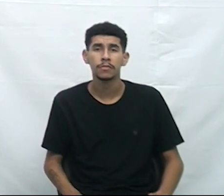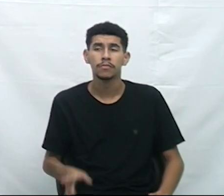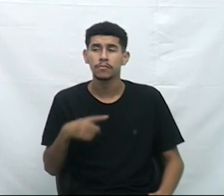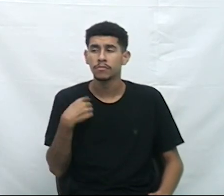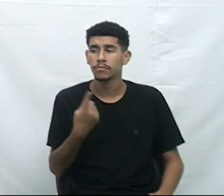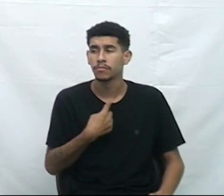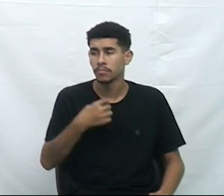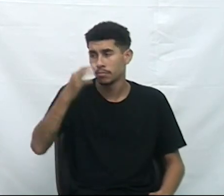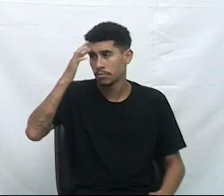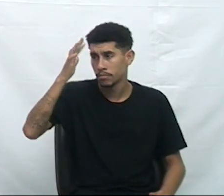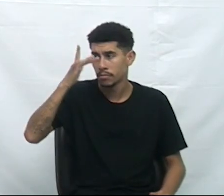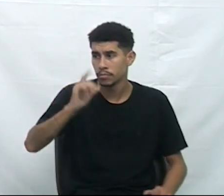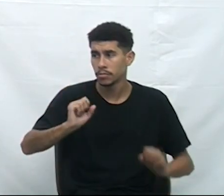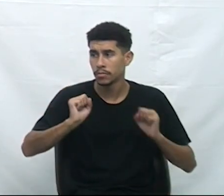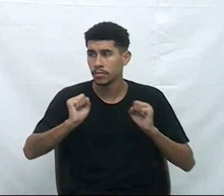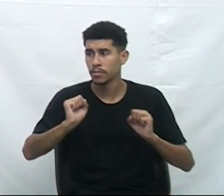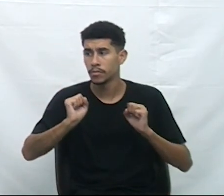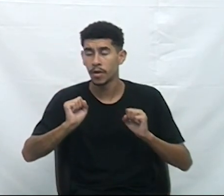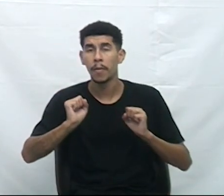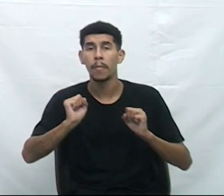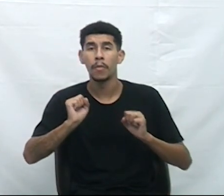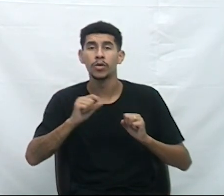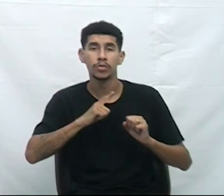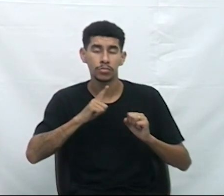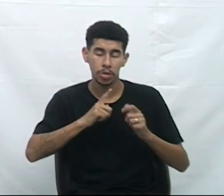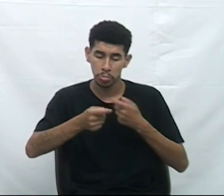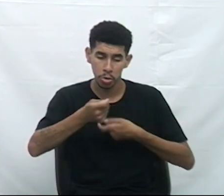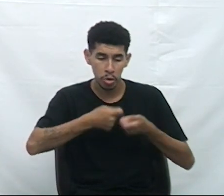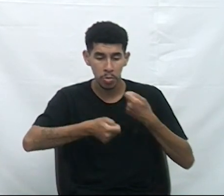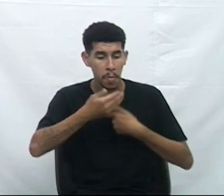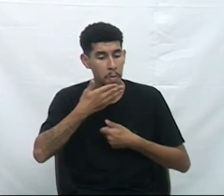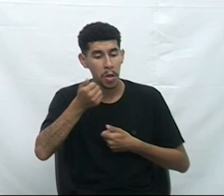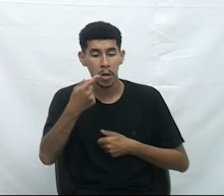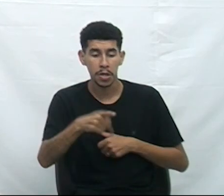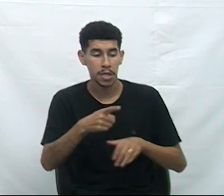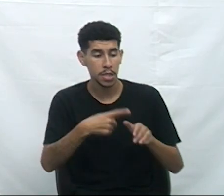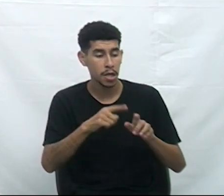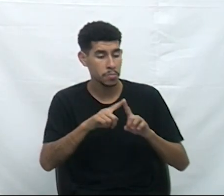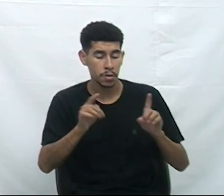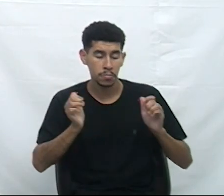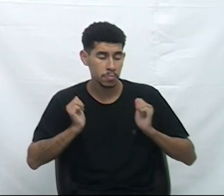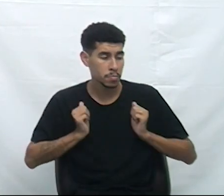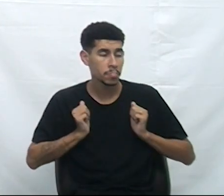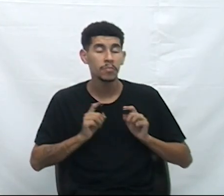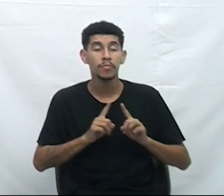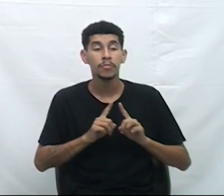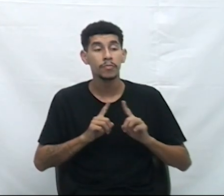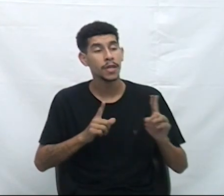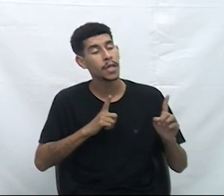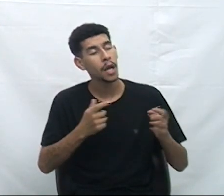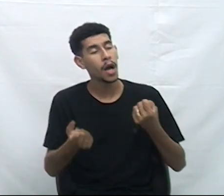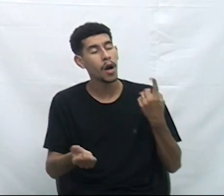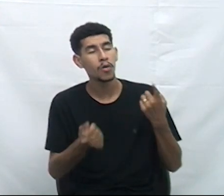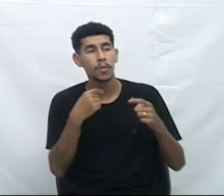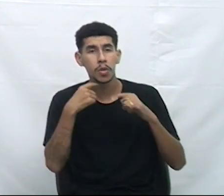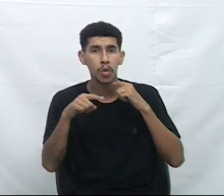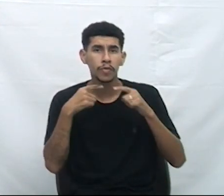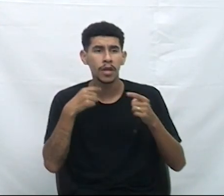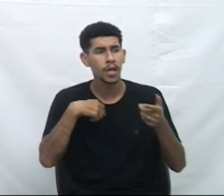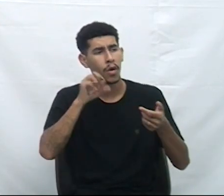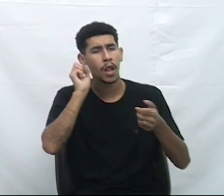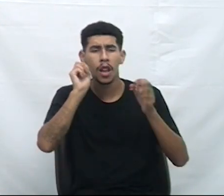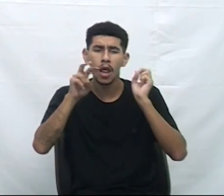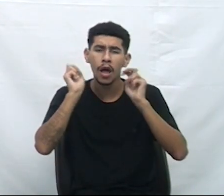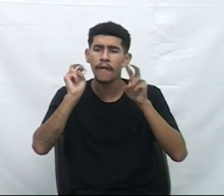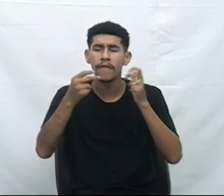que isso possa gerar uma economia para o município, não tem problema nenhum. Mas, existem algumas dúvidas. E outro dia, lendo algumas coisas em